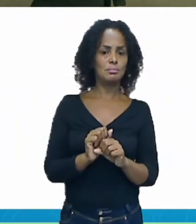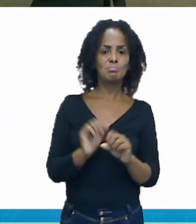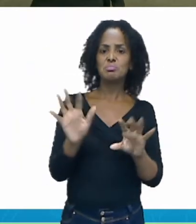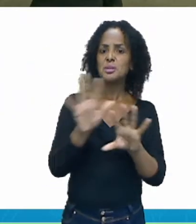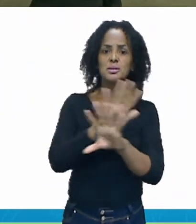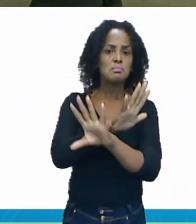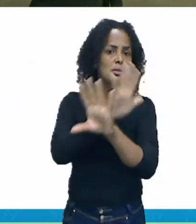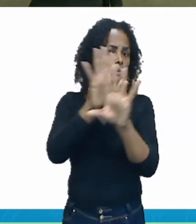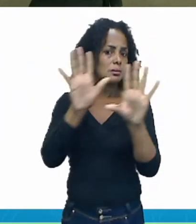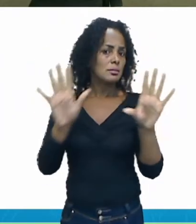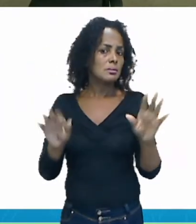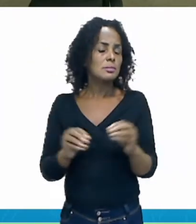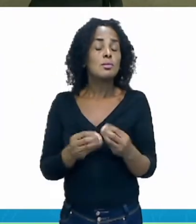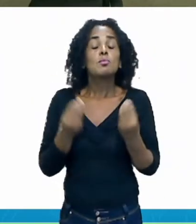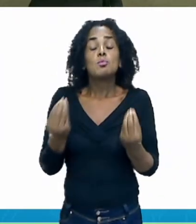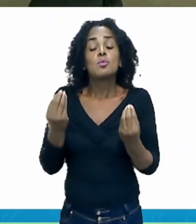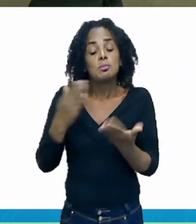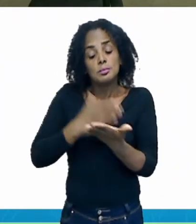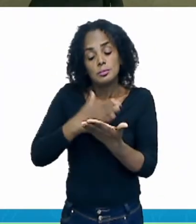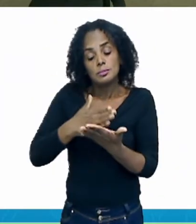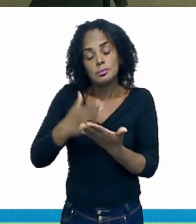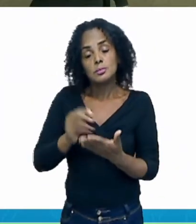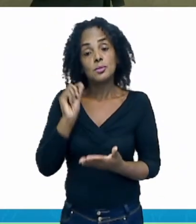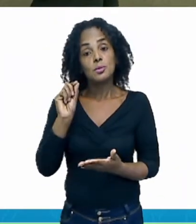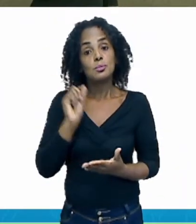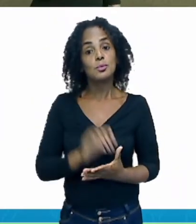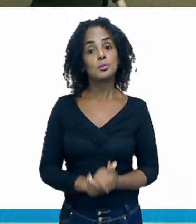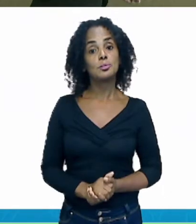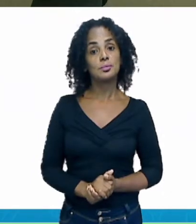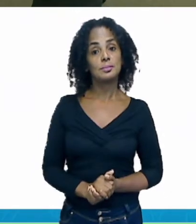fica essa separação? Vamos ver se você acertou.